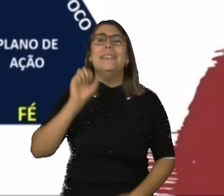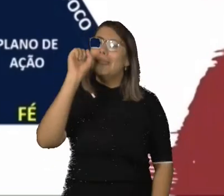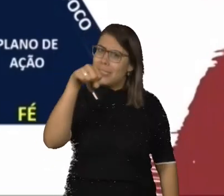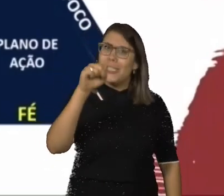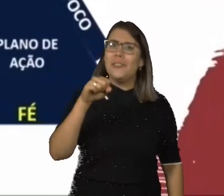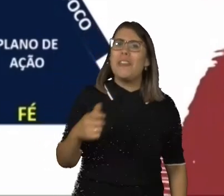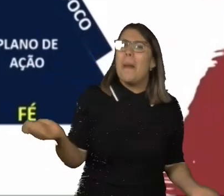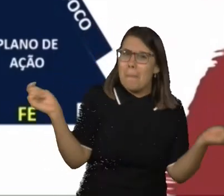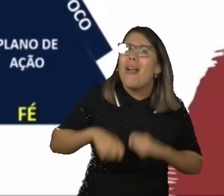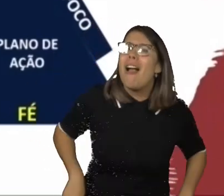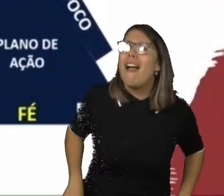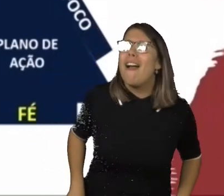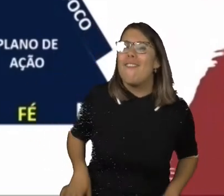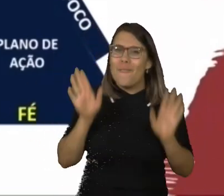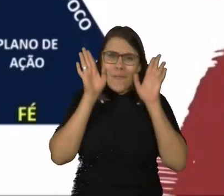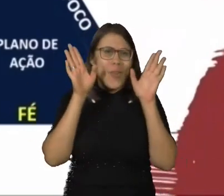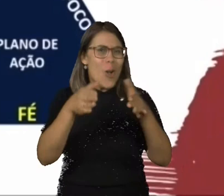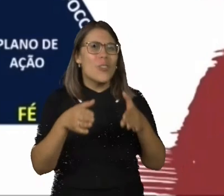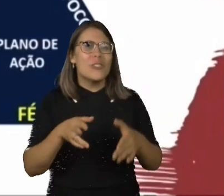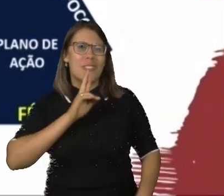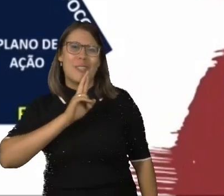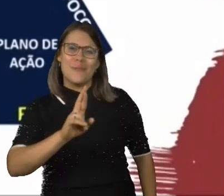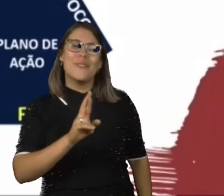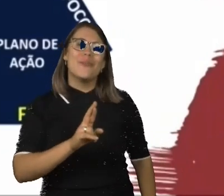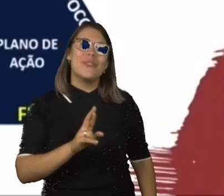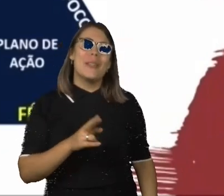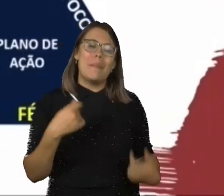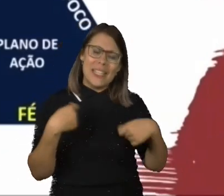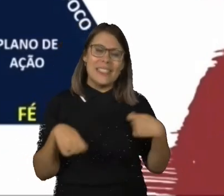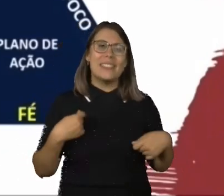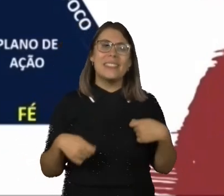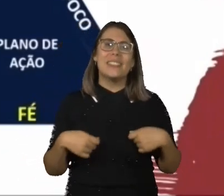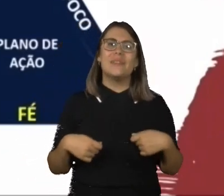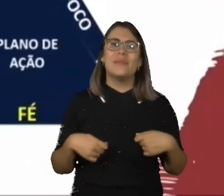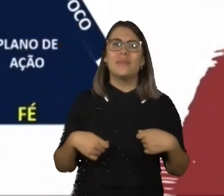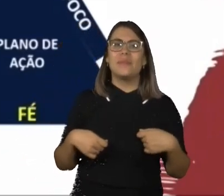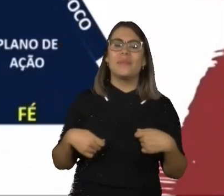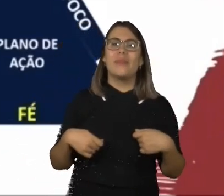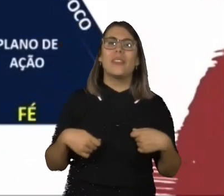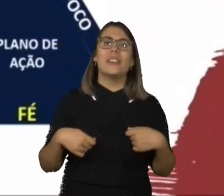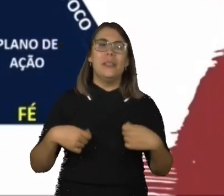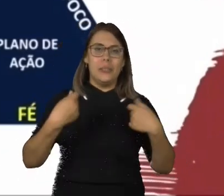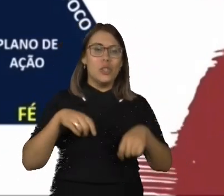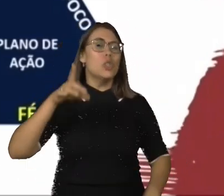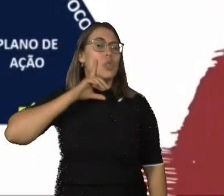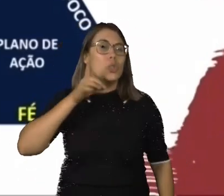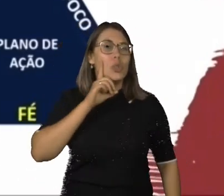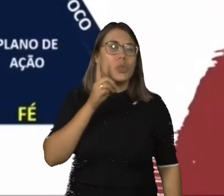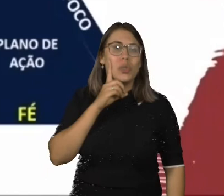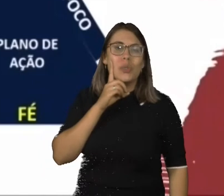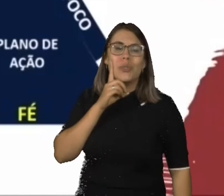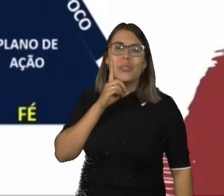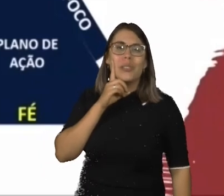é possível. Foco na solução. Pode ser um mantra, né? Eu tenho o meu desde os 14 anos, que é todos os dias, sob